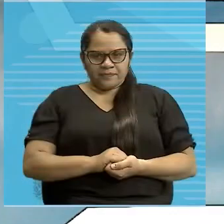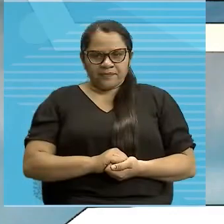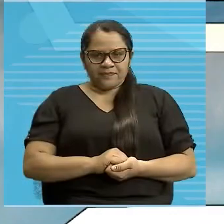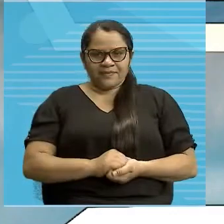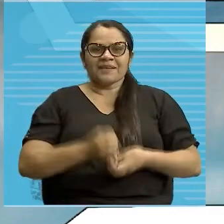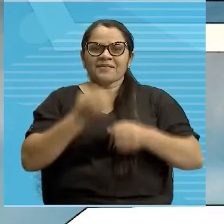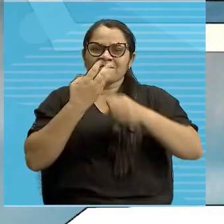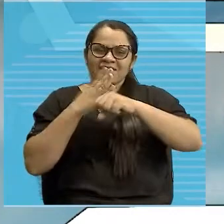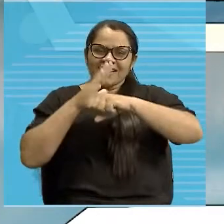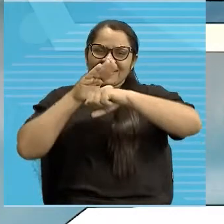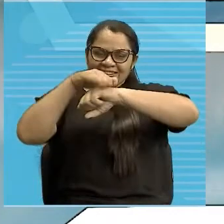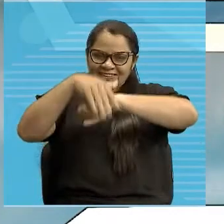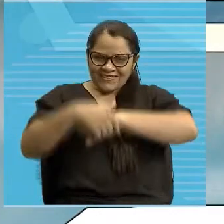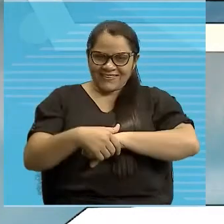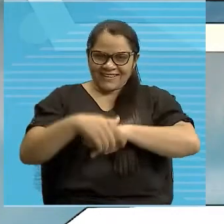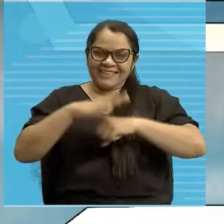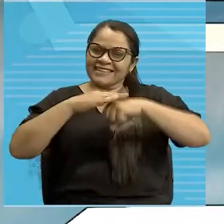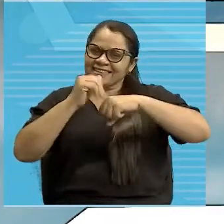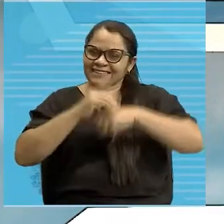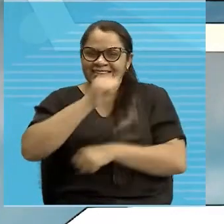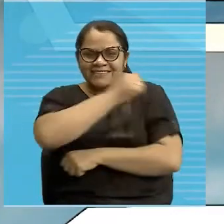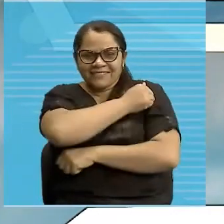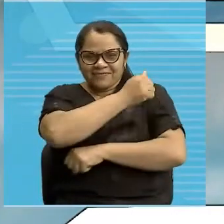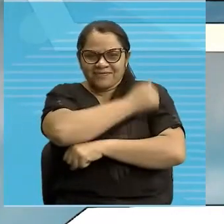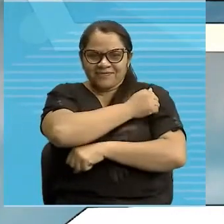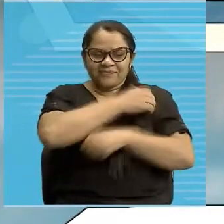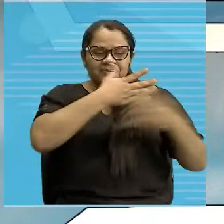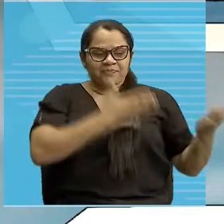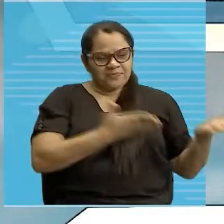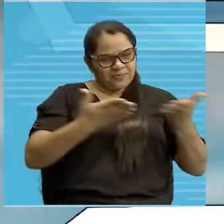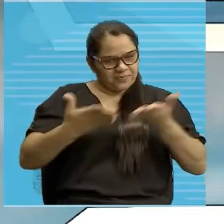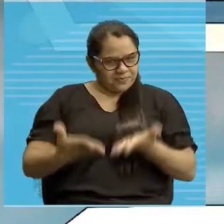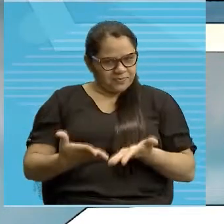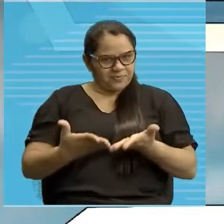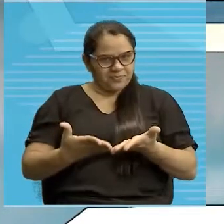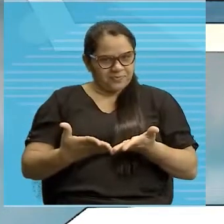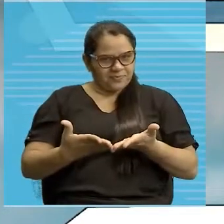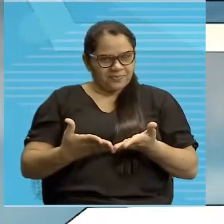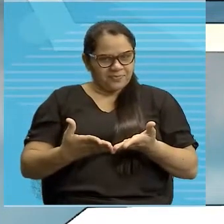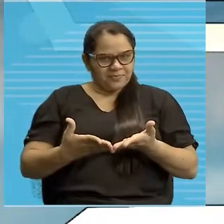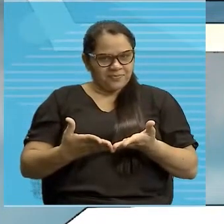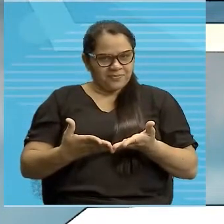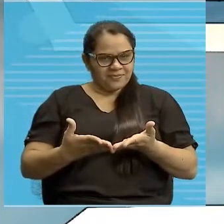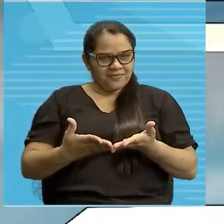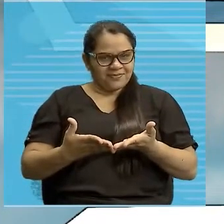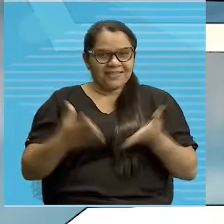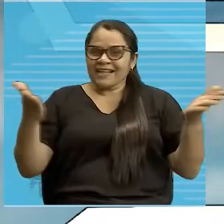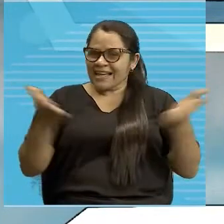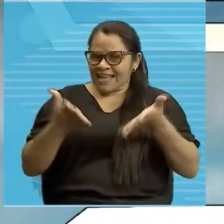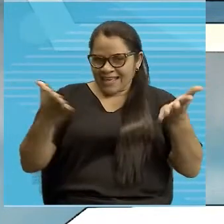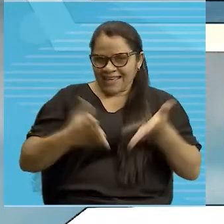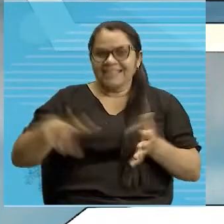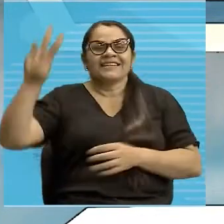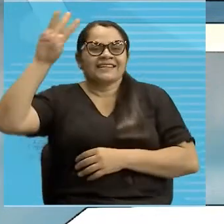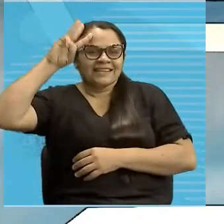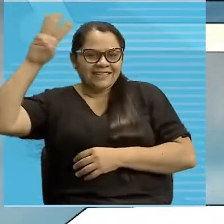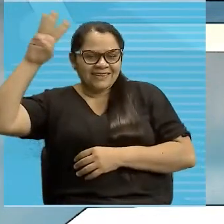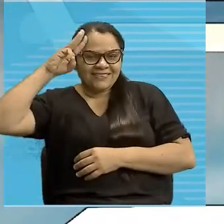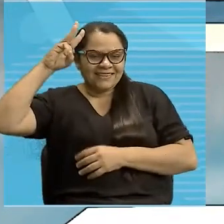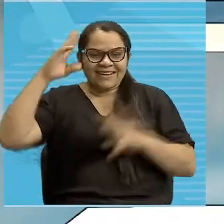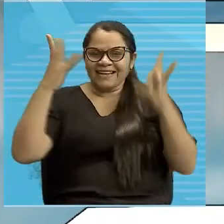Oi, queridos estudantes! Sejam todos muito bem-vindos a esta terça-feira linda, dia